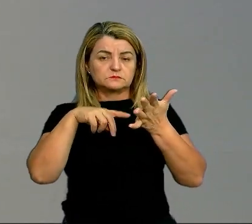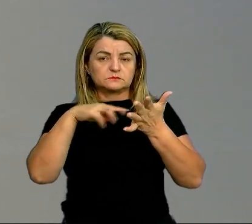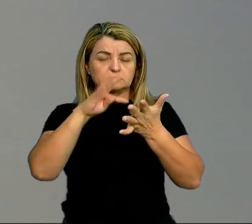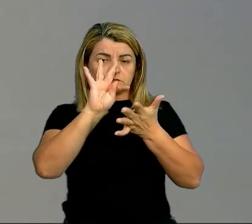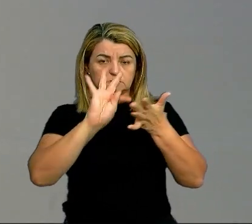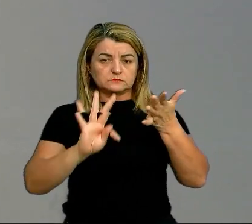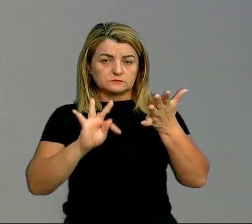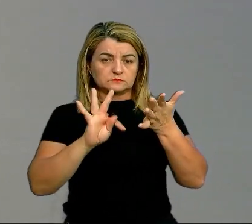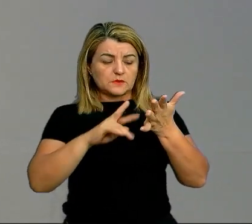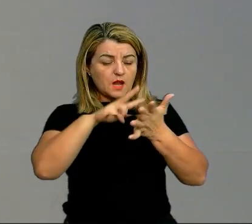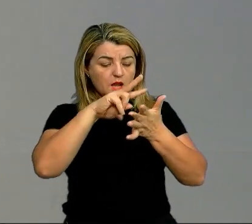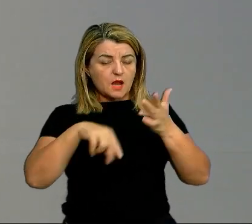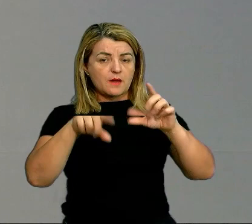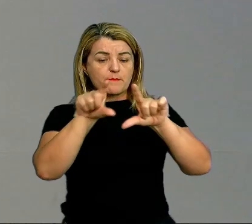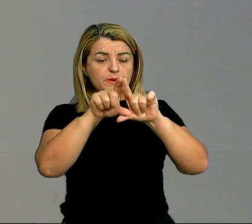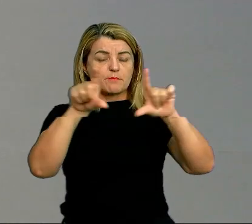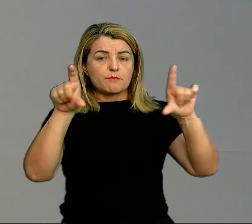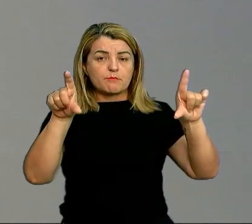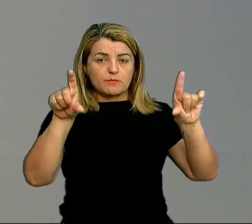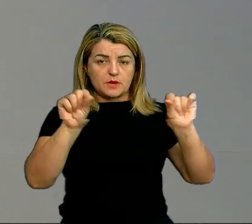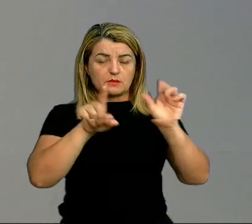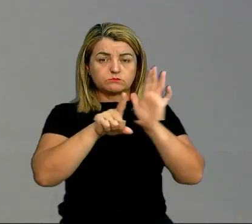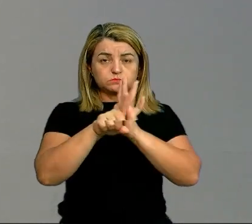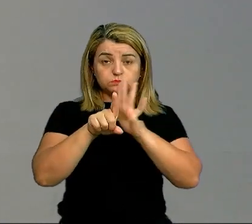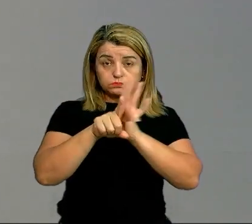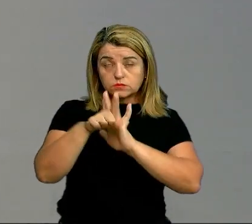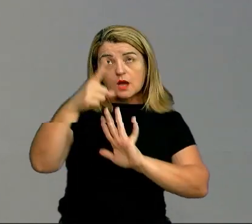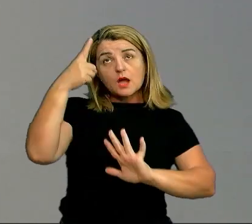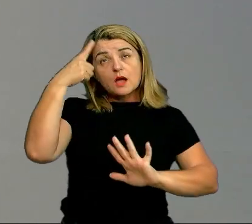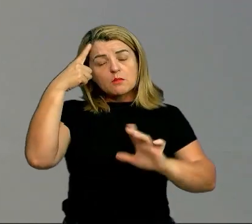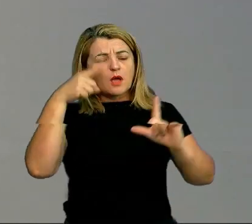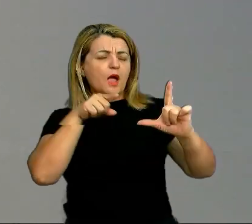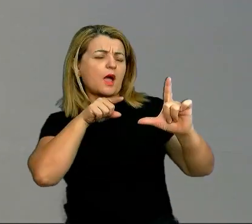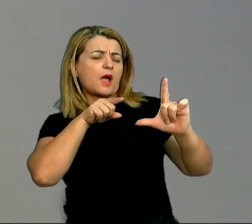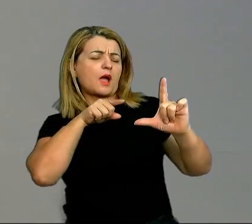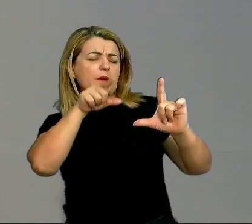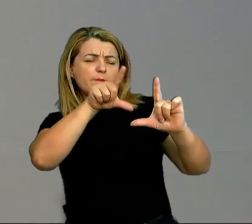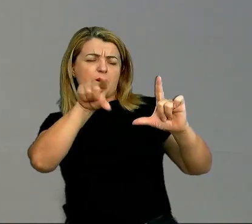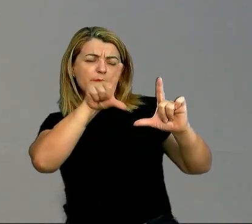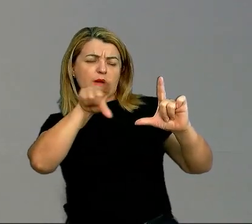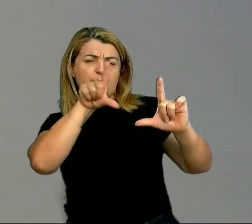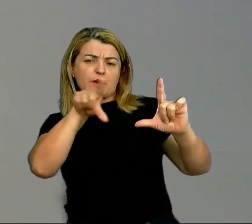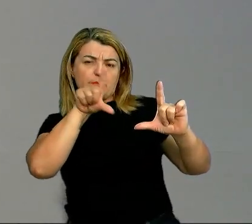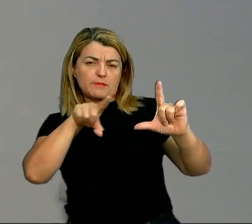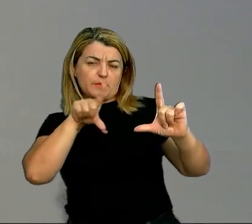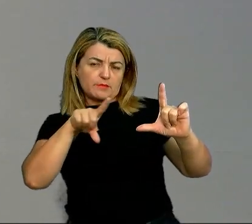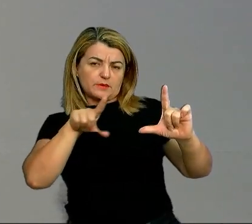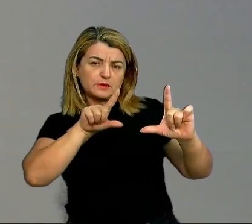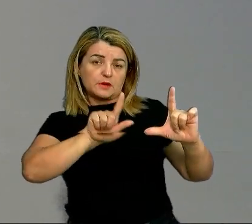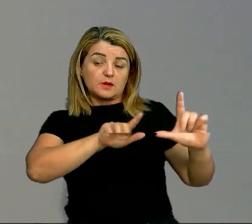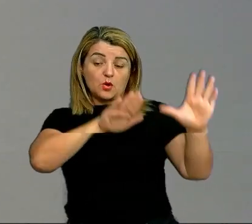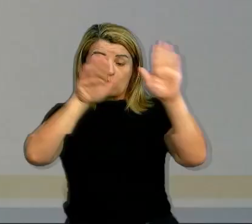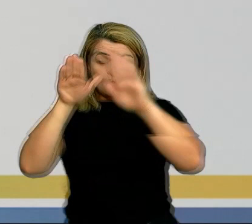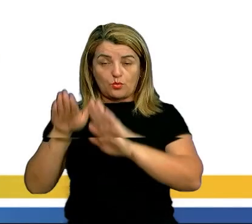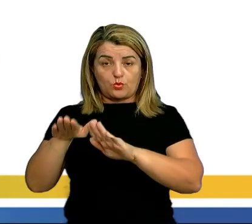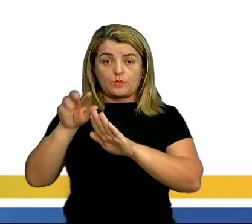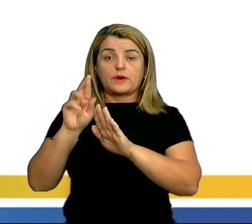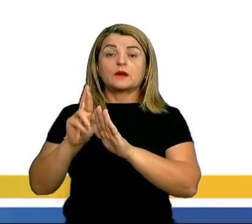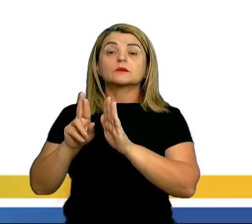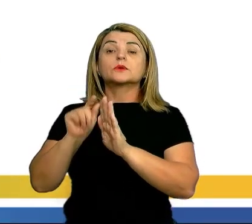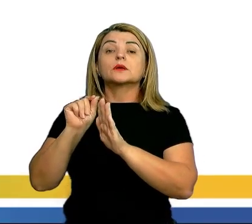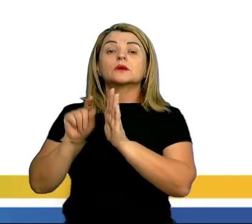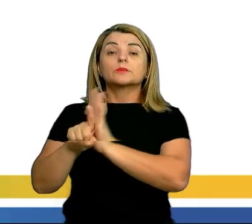que você leia o enunciado. E aí você já vai tirando algumas conclusões, já vai pensando direitinho para depois ir para as questões, tá?